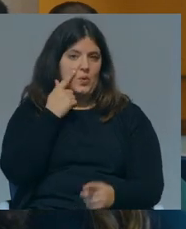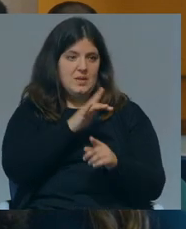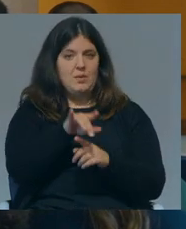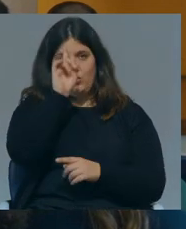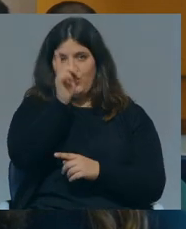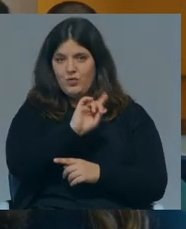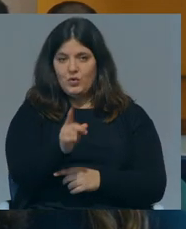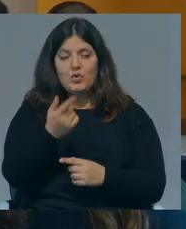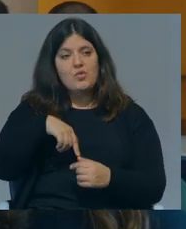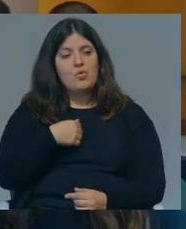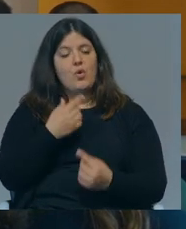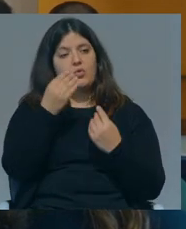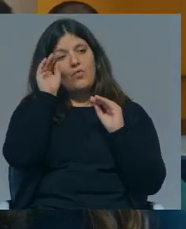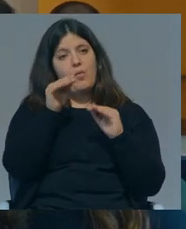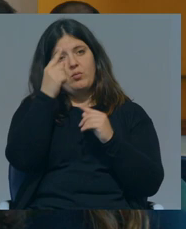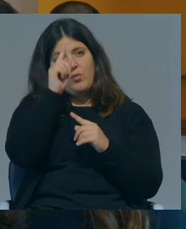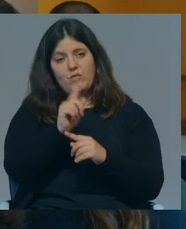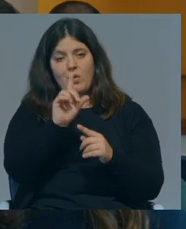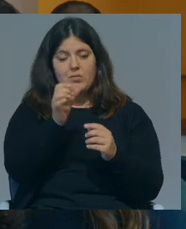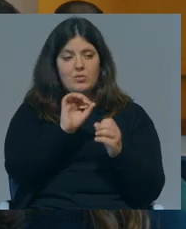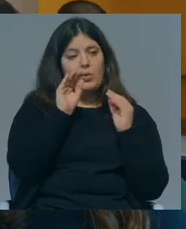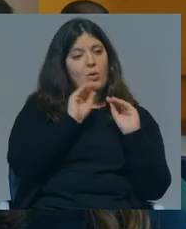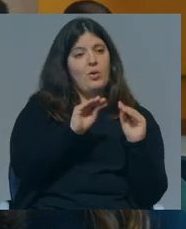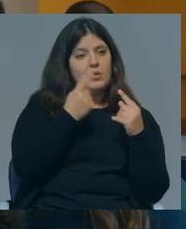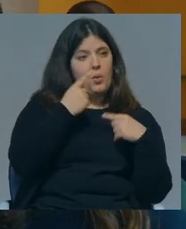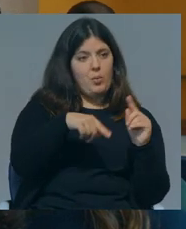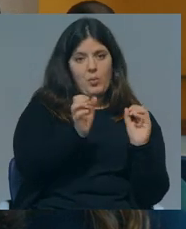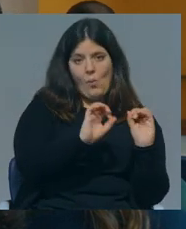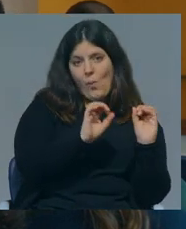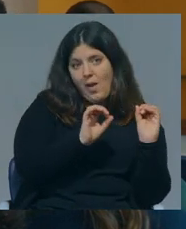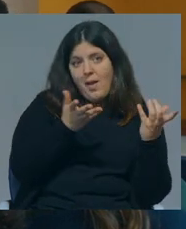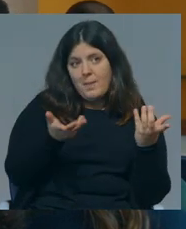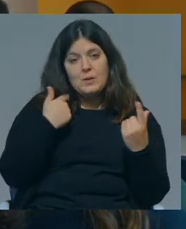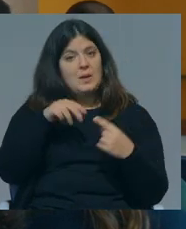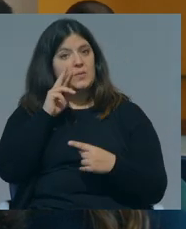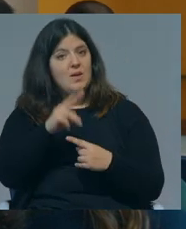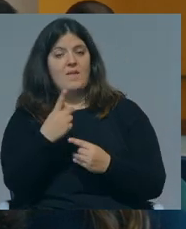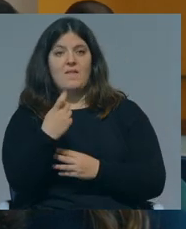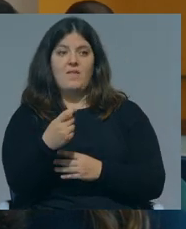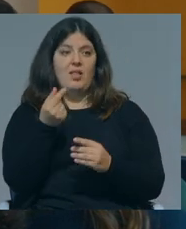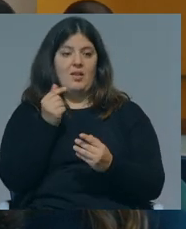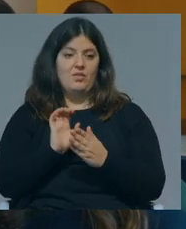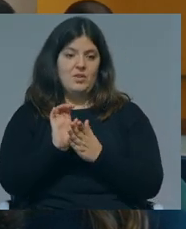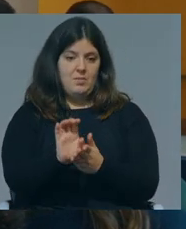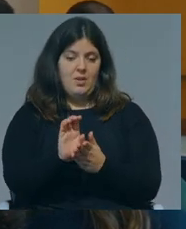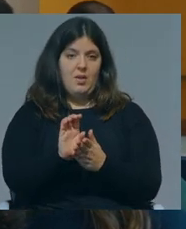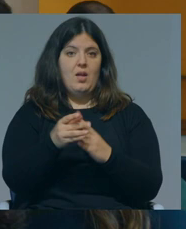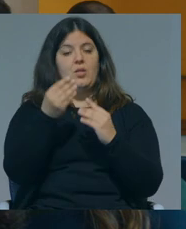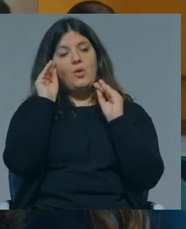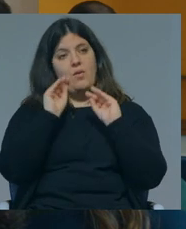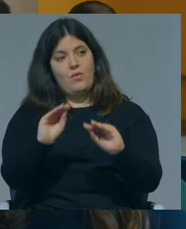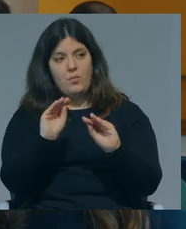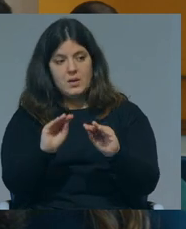dos professores, nós não formamos professores, não temos educação pública, portanto, estamos a ver que a falta de investimento na